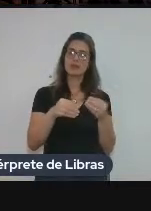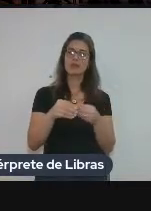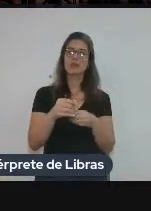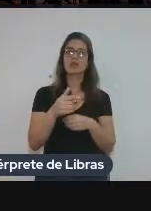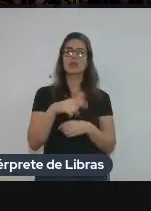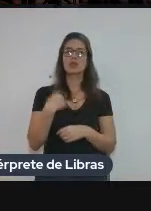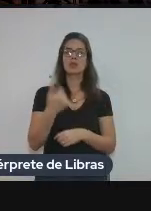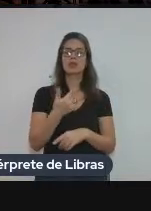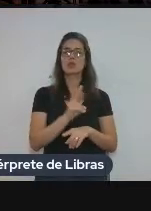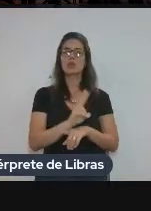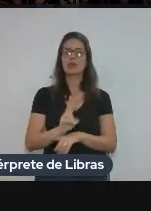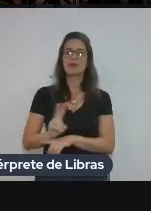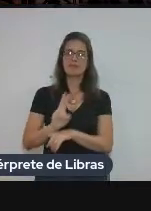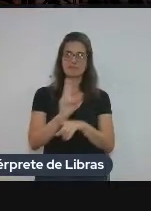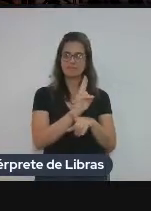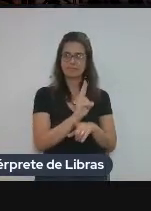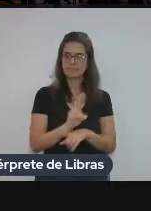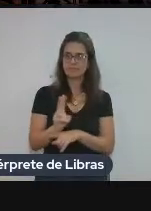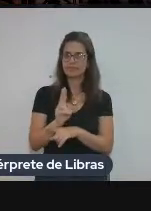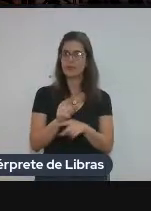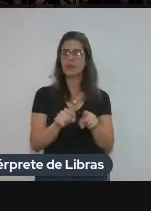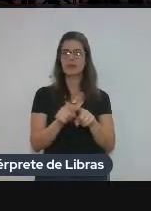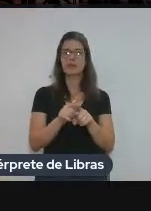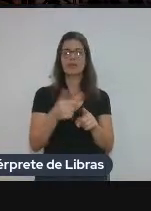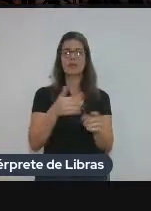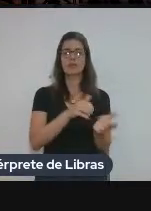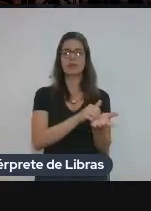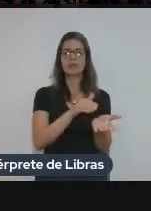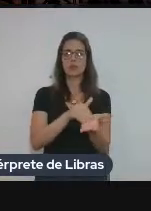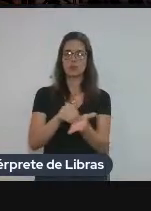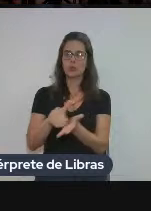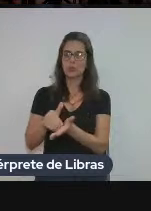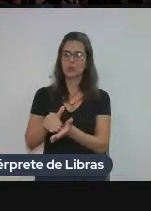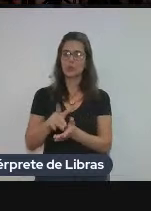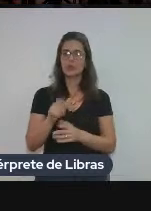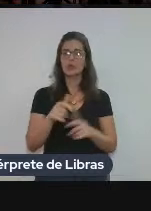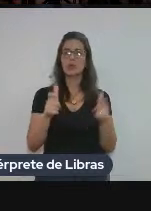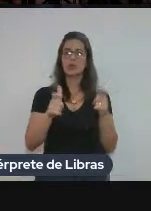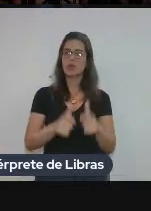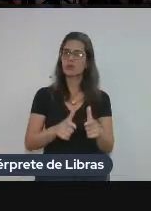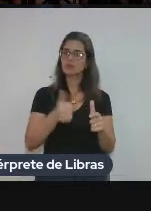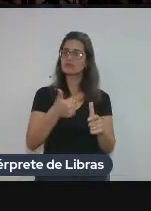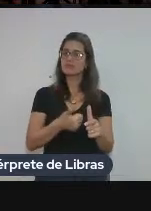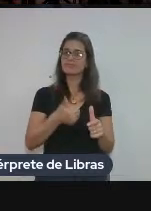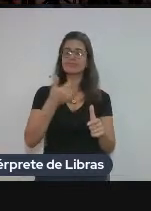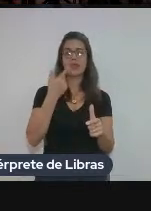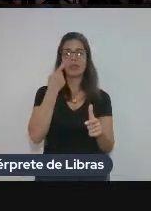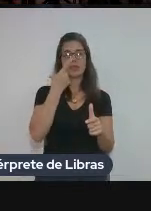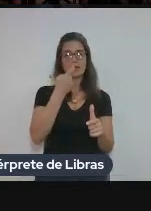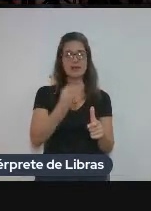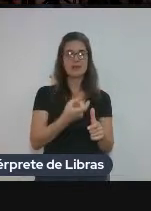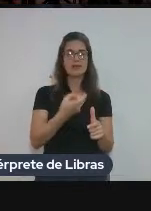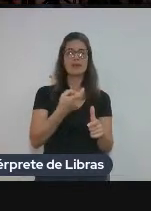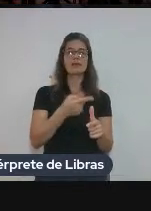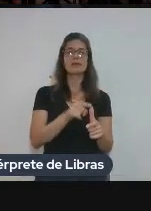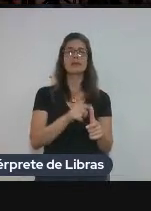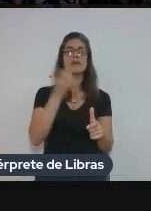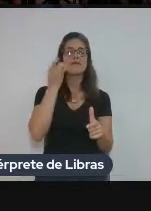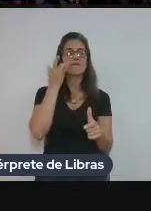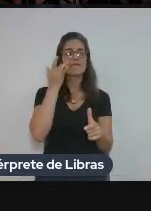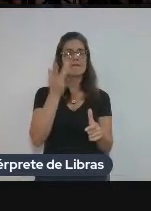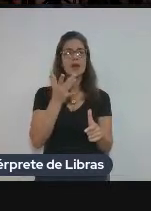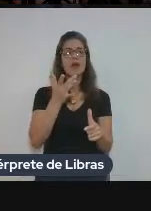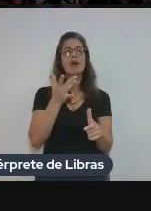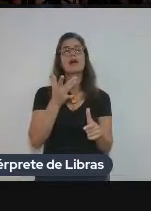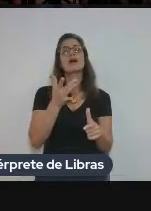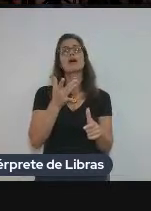fiscaliza, né? O Brasil, ele não expulsa imigrante. Então, é um lugar muito legal, assim, muito fácil